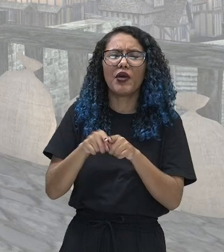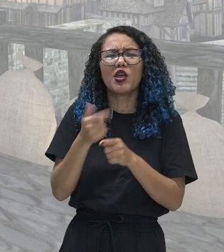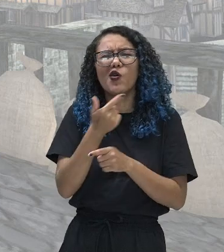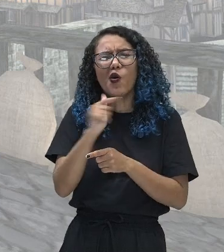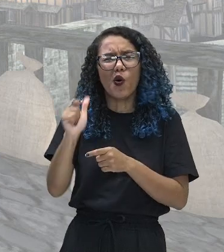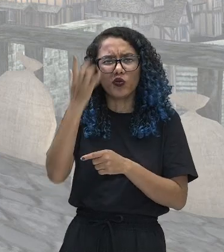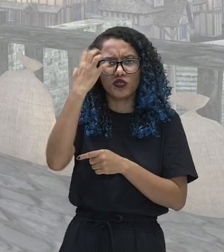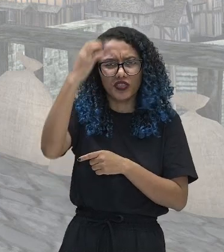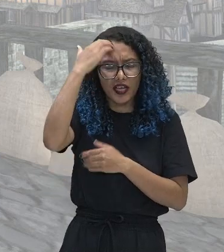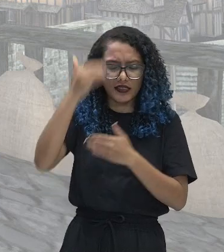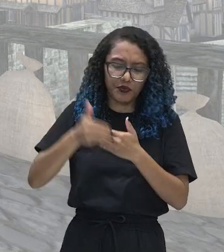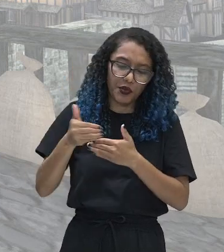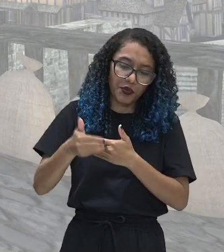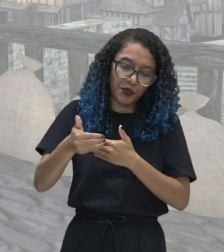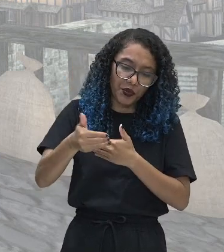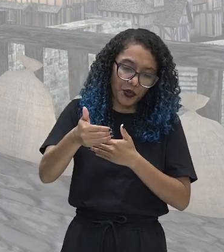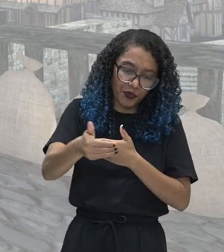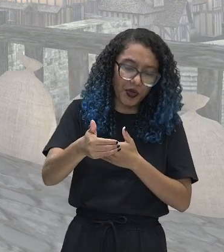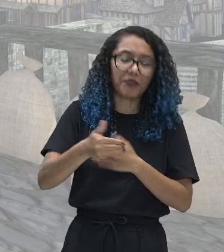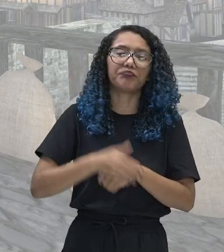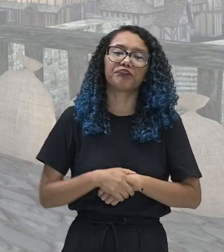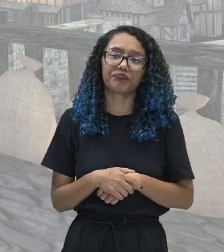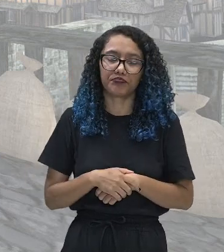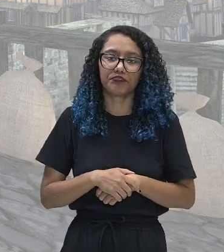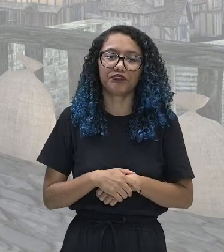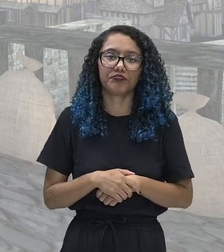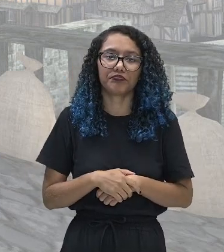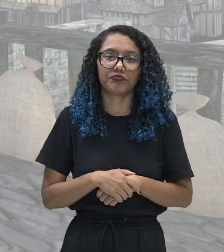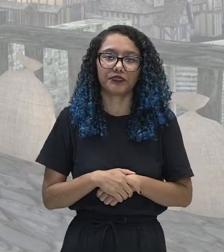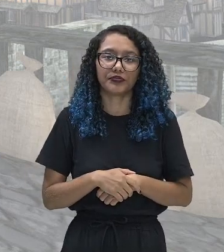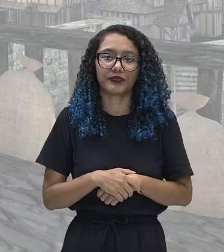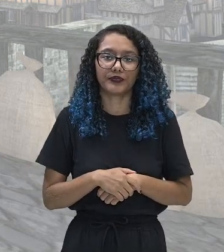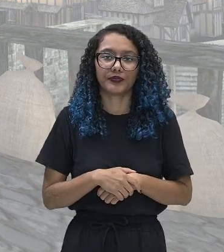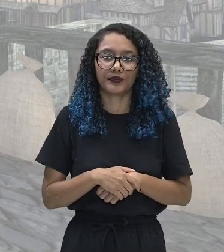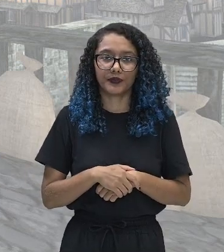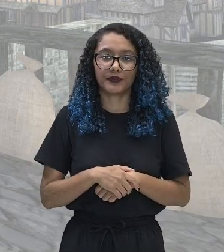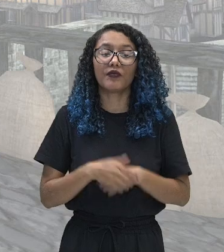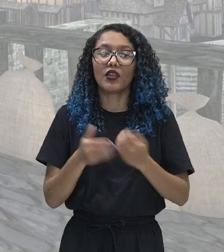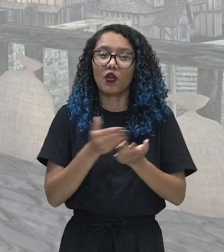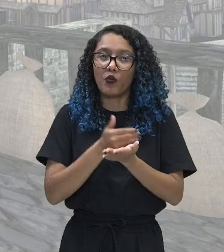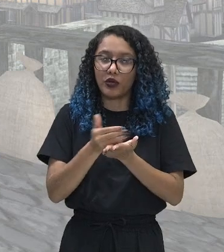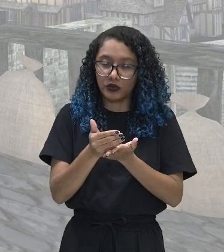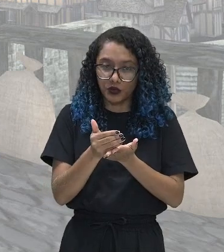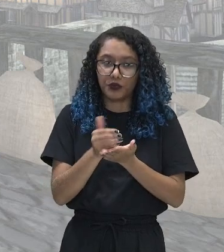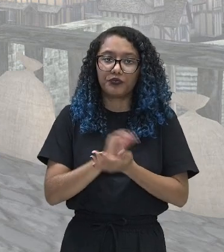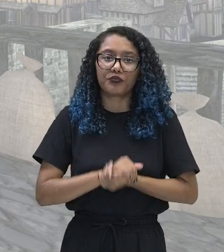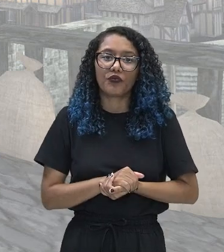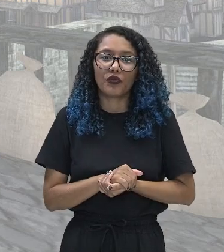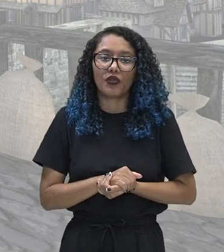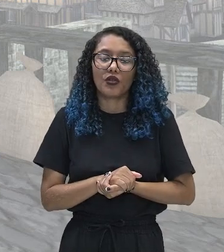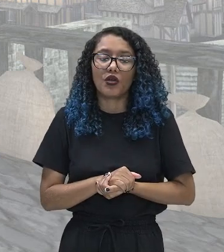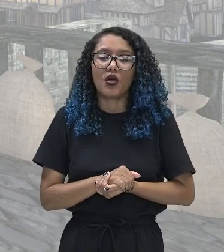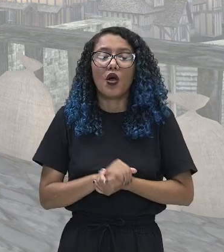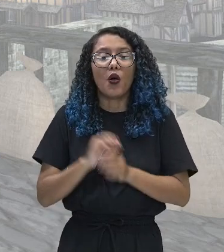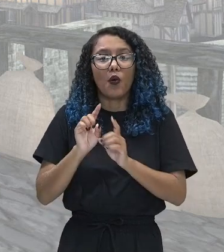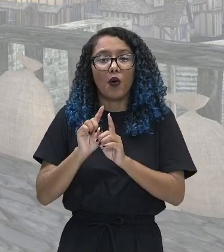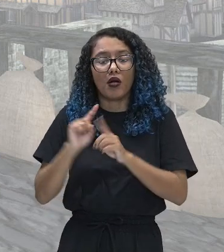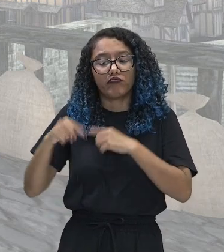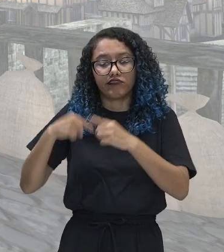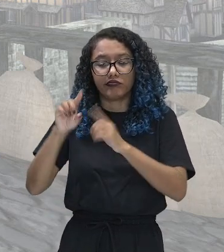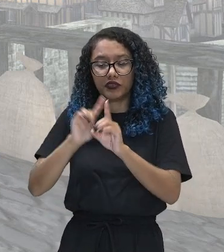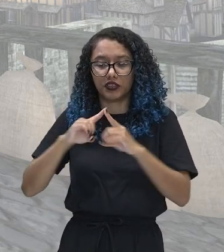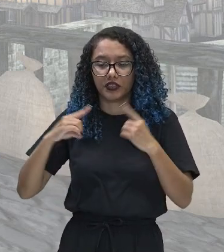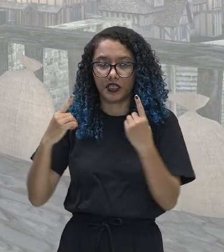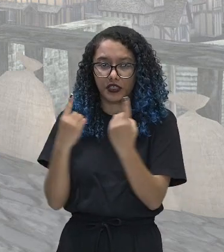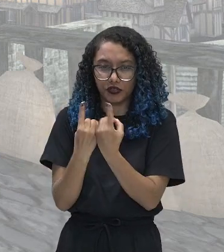dois monarcas bem emblemáticos na história da Inglaterra. Primeiramente, com a dinastia dos Tudor e, posteriormente, com a dinastia dos